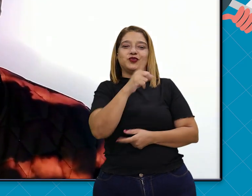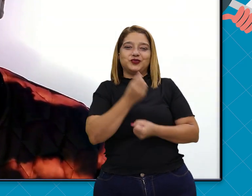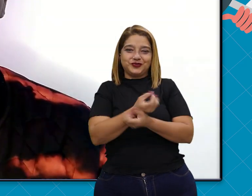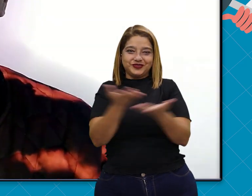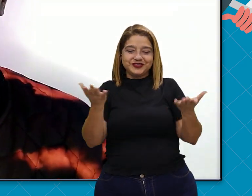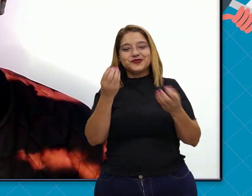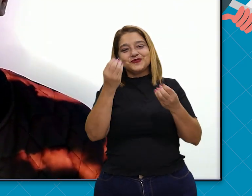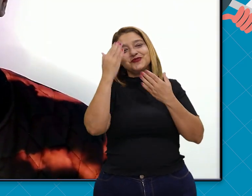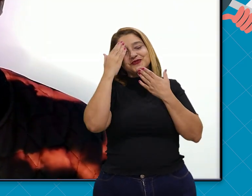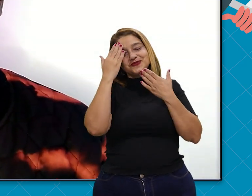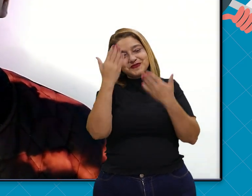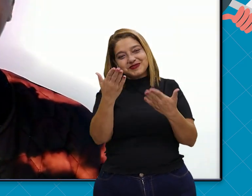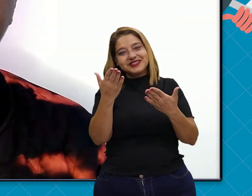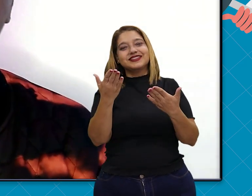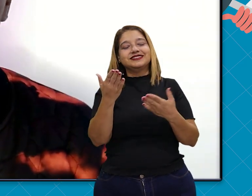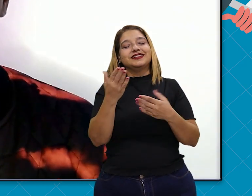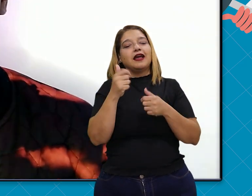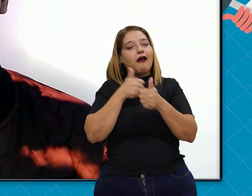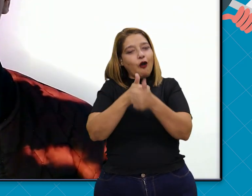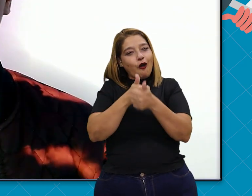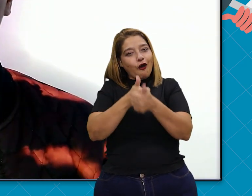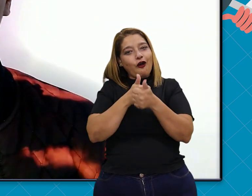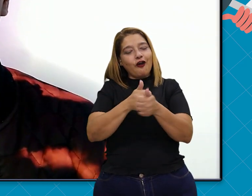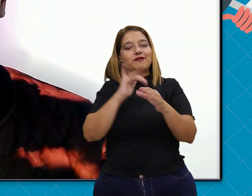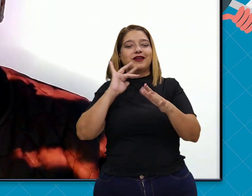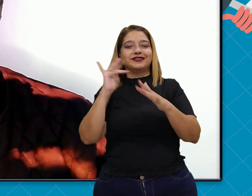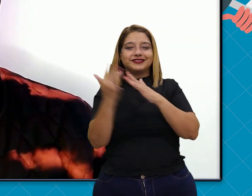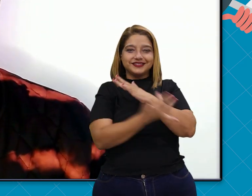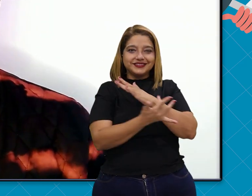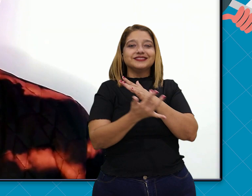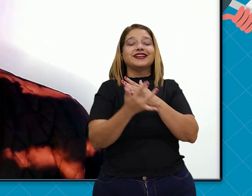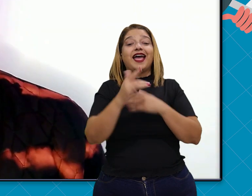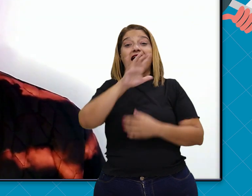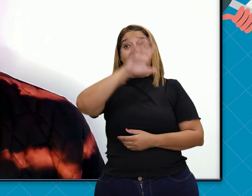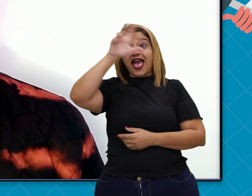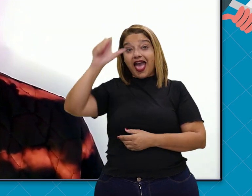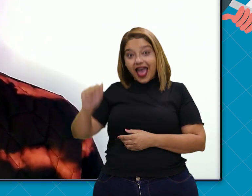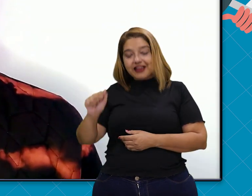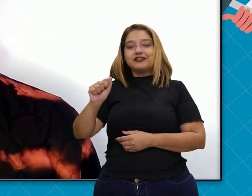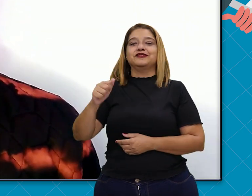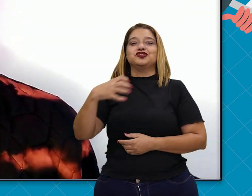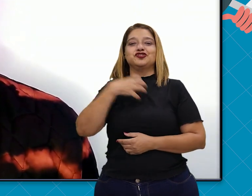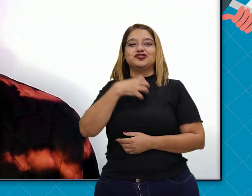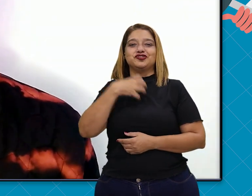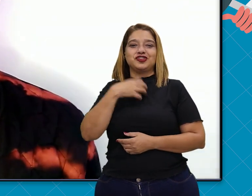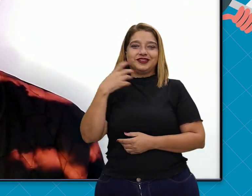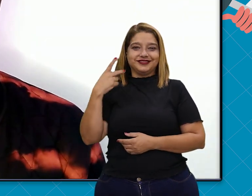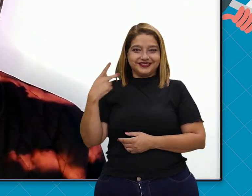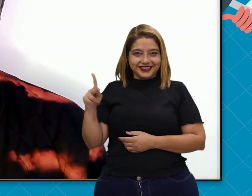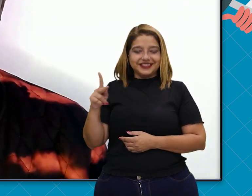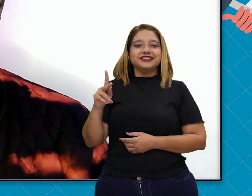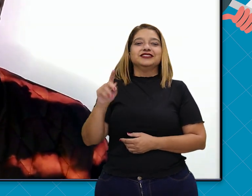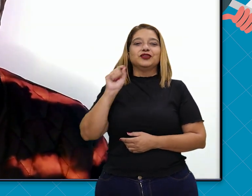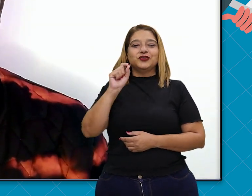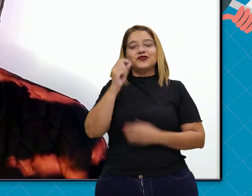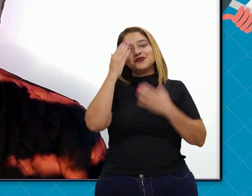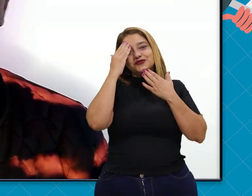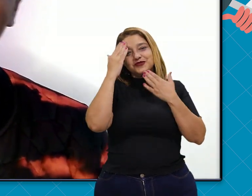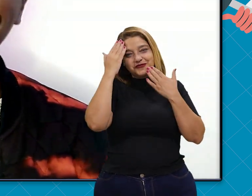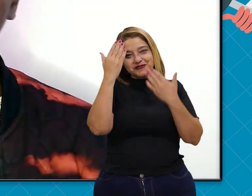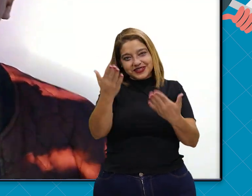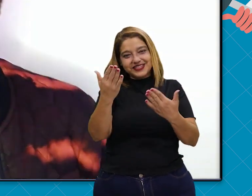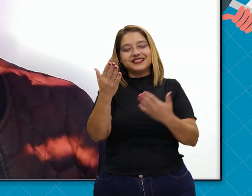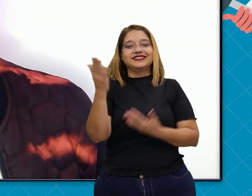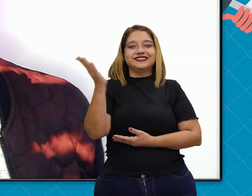também aqui no canal. Mais uma vez. Muito obrigado. Acompanhe a gente nas redes sociais. África do jeito que nunca vi. Mais uma vez. Muito